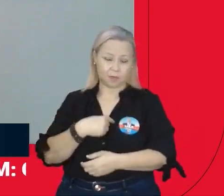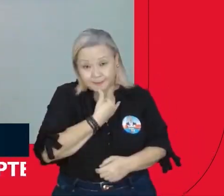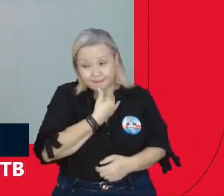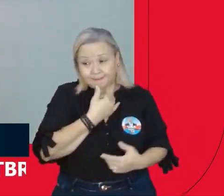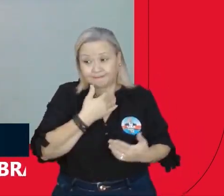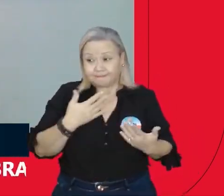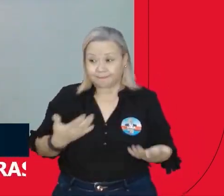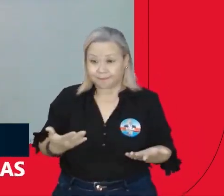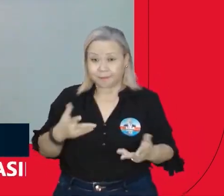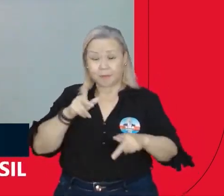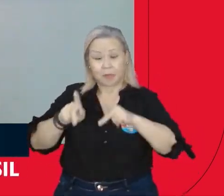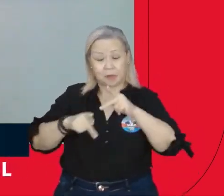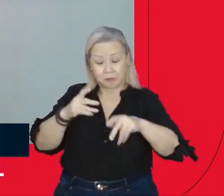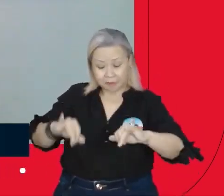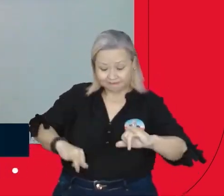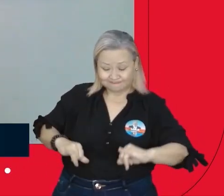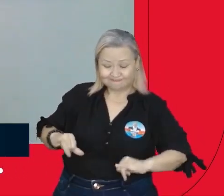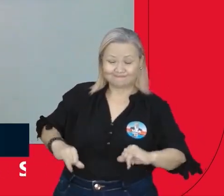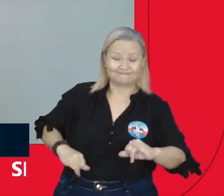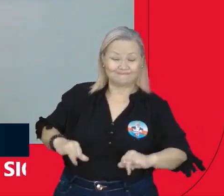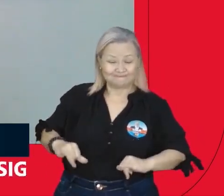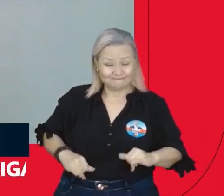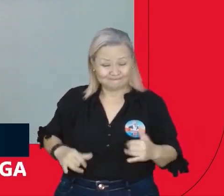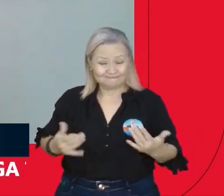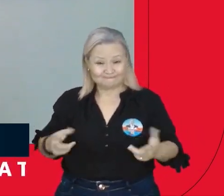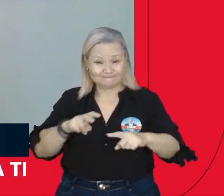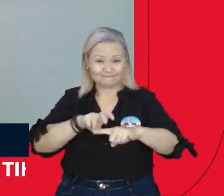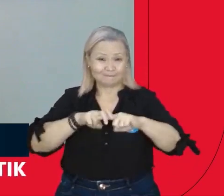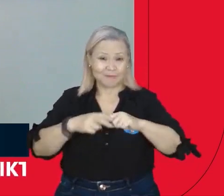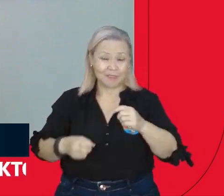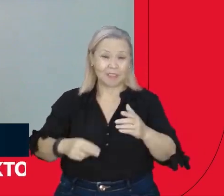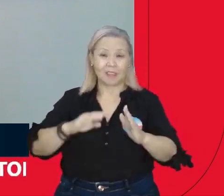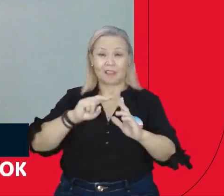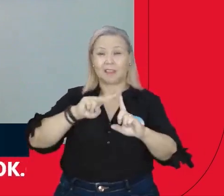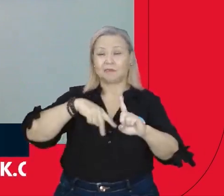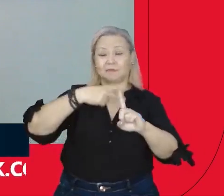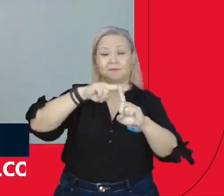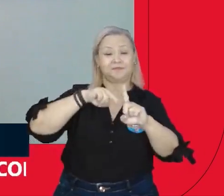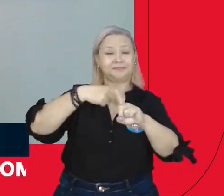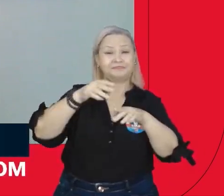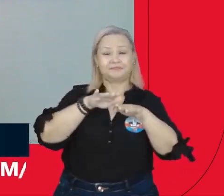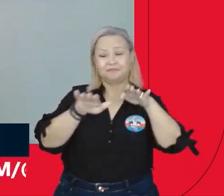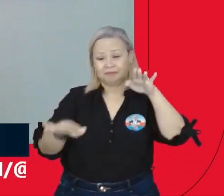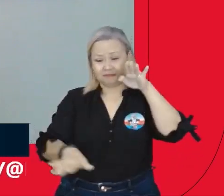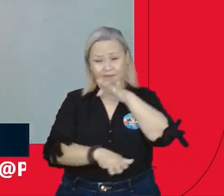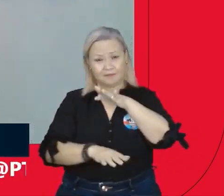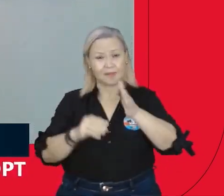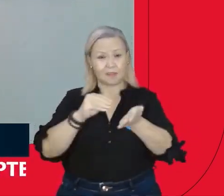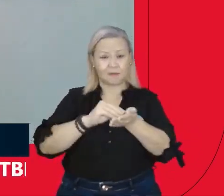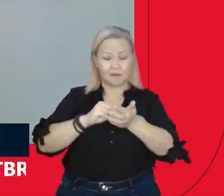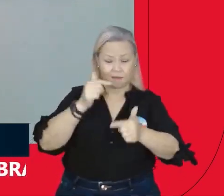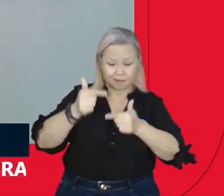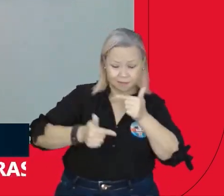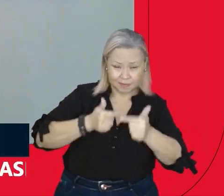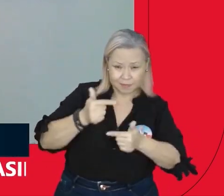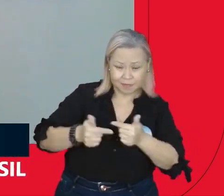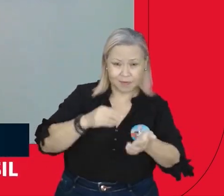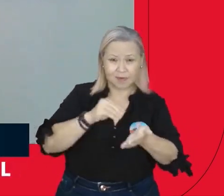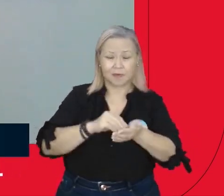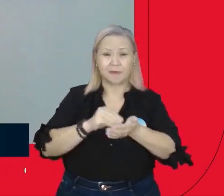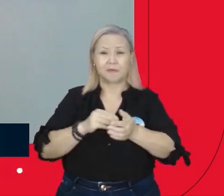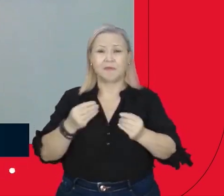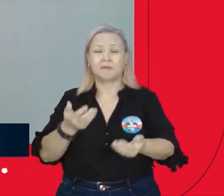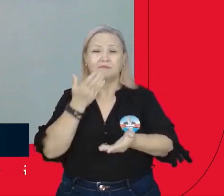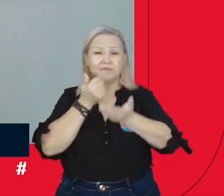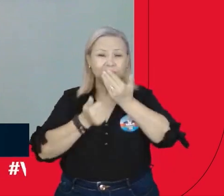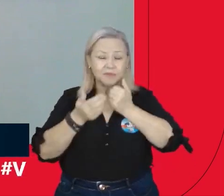netos. O povo sofrendo muito em função do aumento da desigualdade, da falta de emprego, da falta de comida,